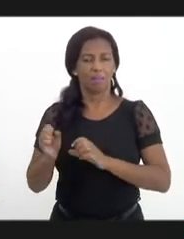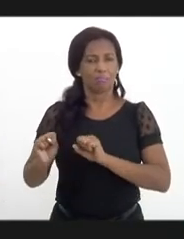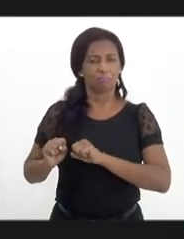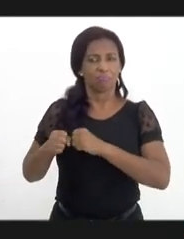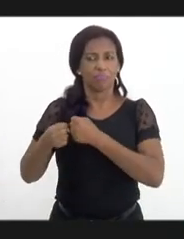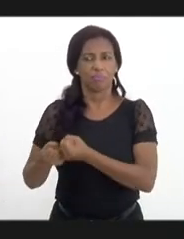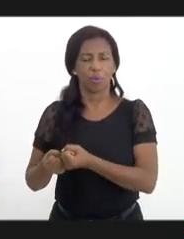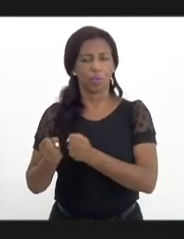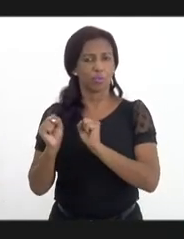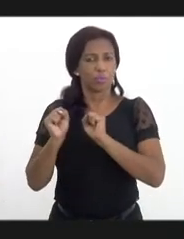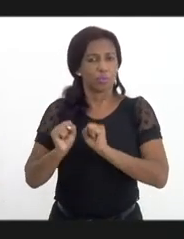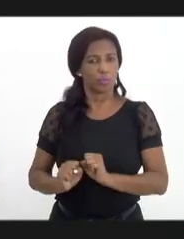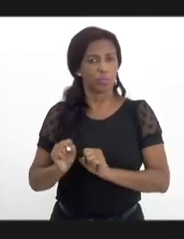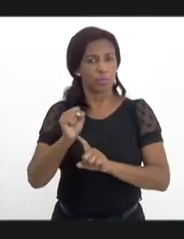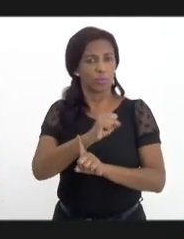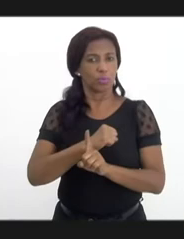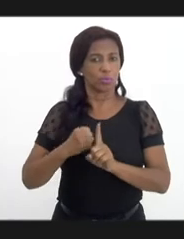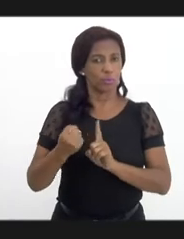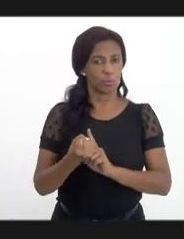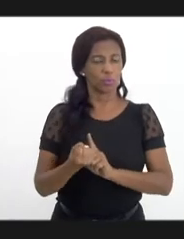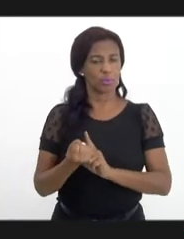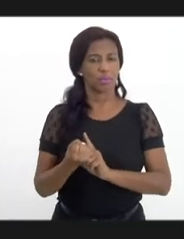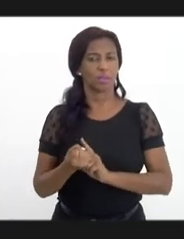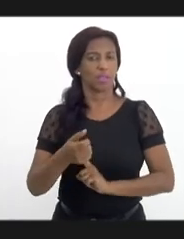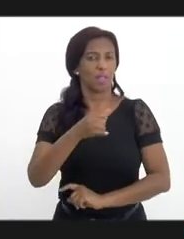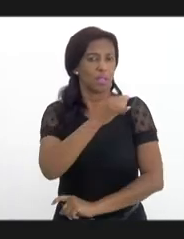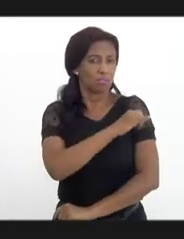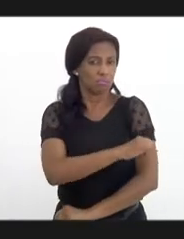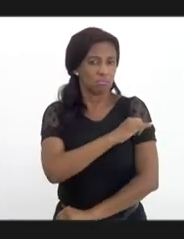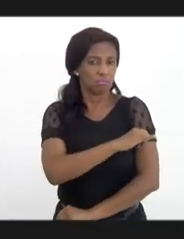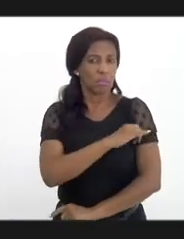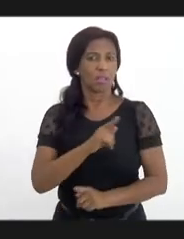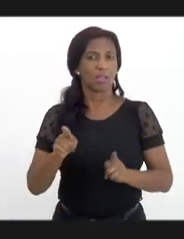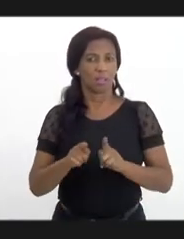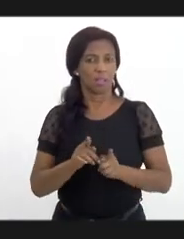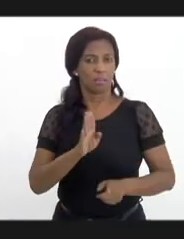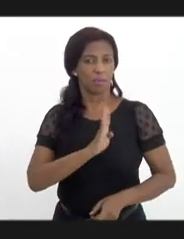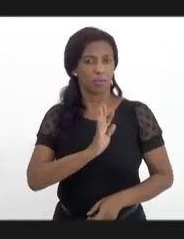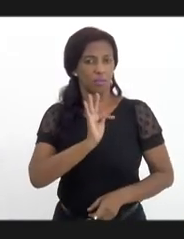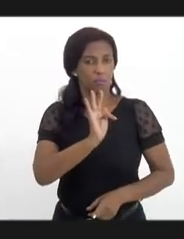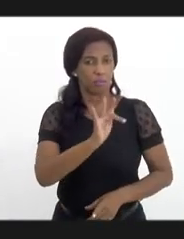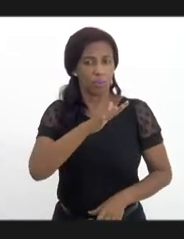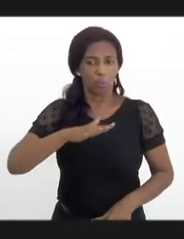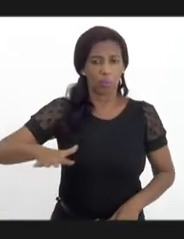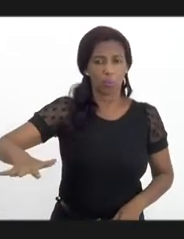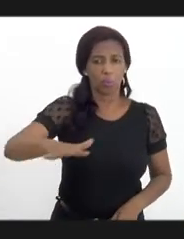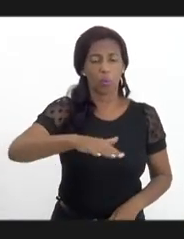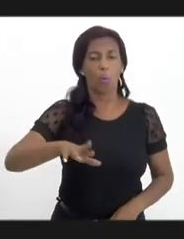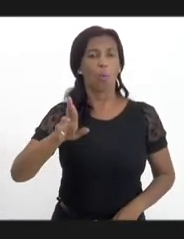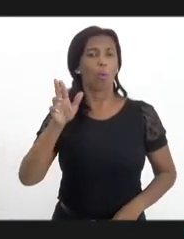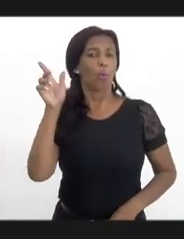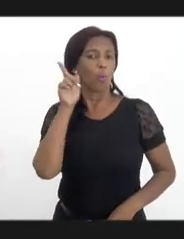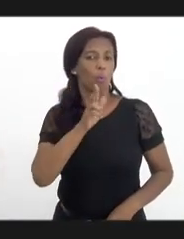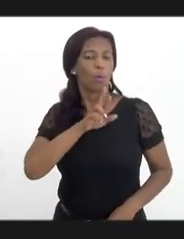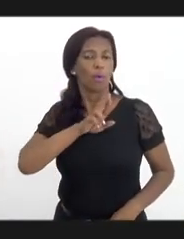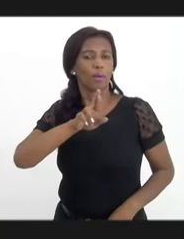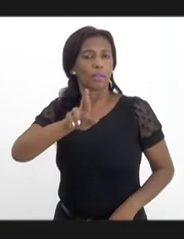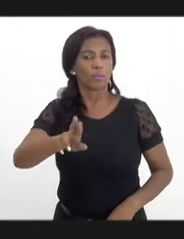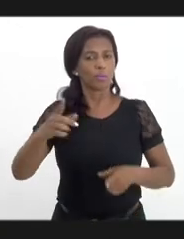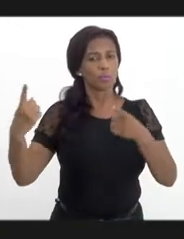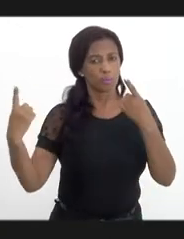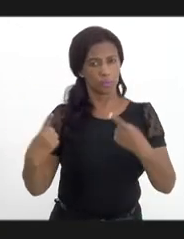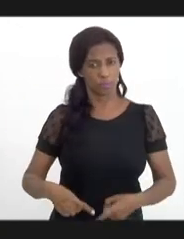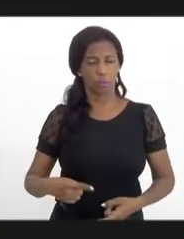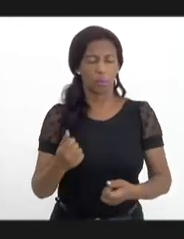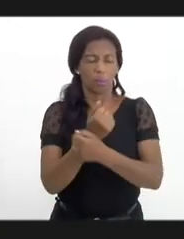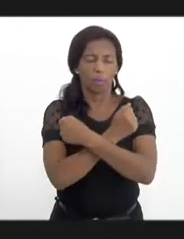de que a sociedade carioca e fluminense consiga articular respostas mais eficientes para enfrentar esse desafio.